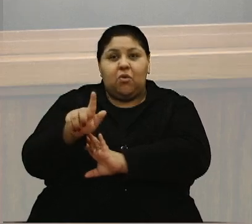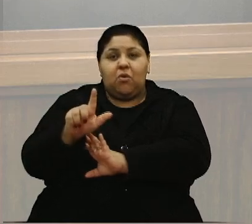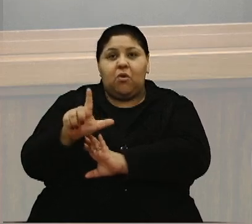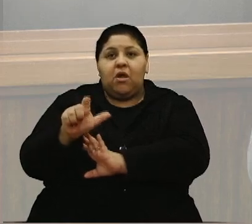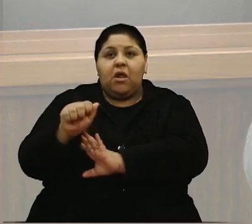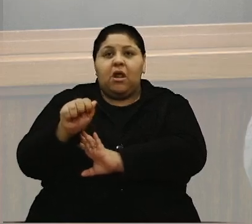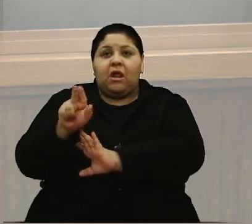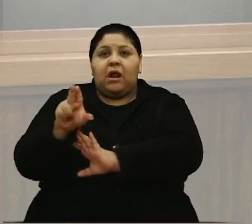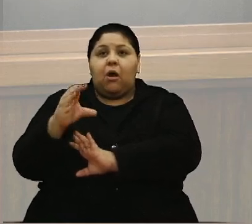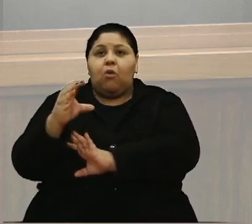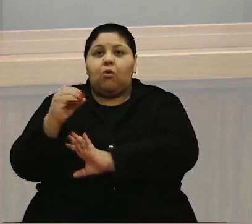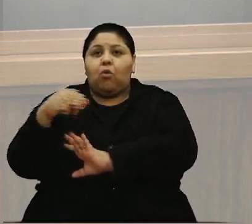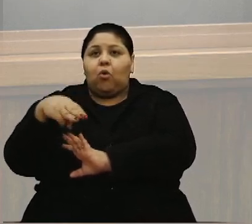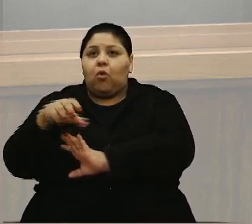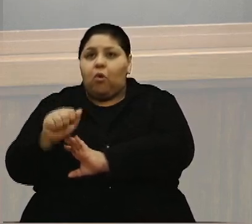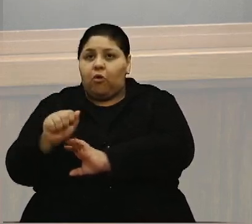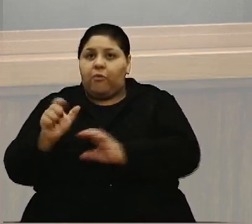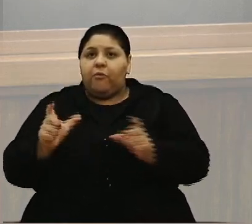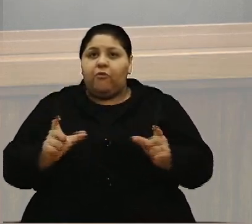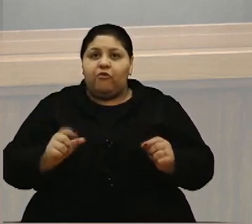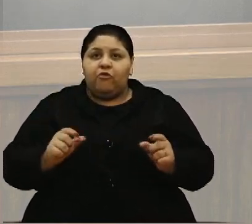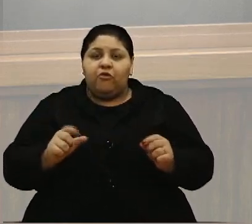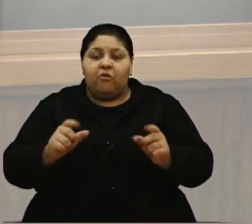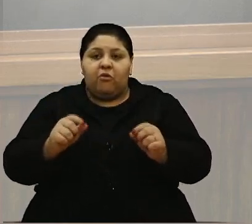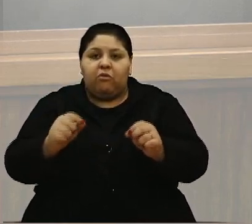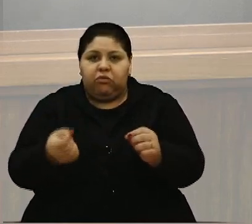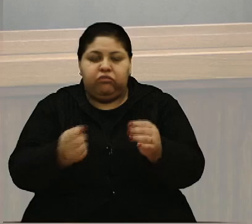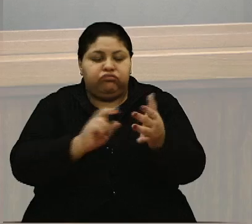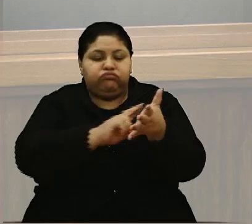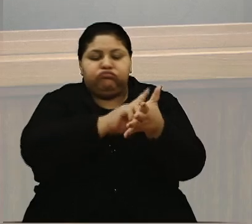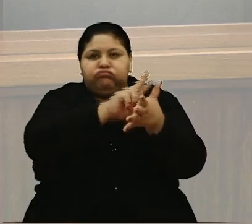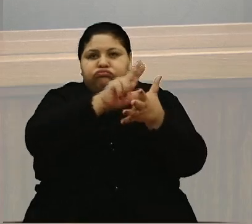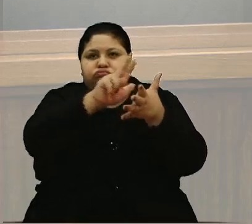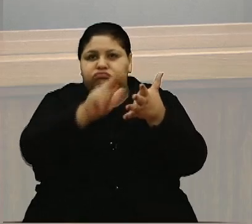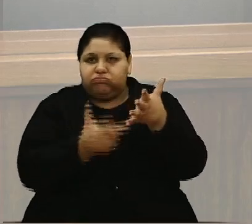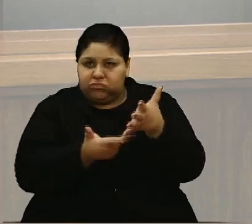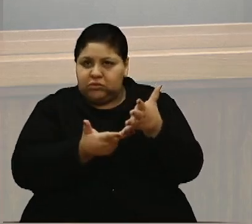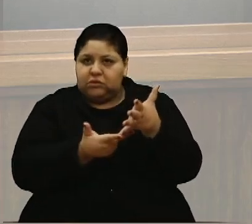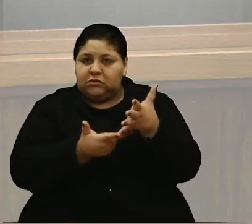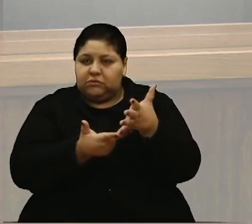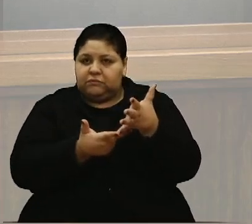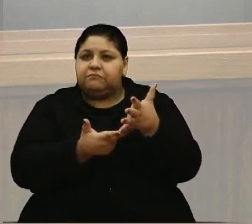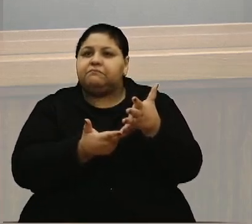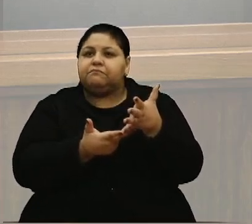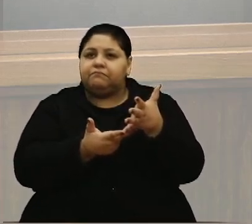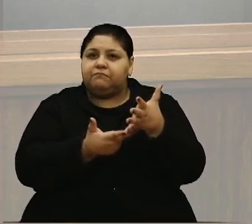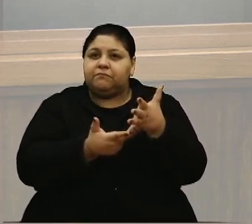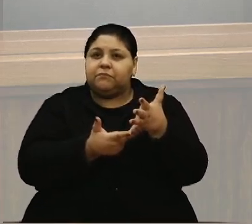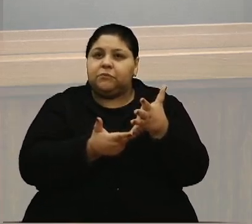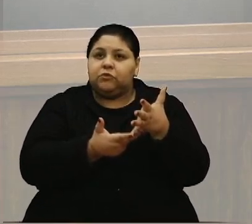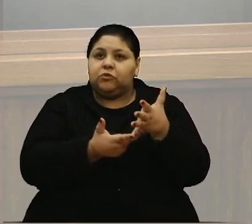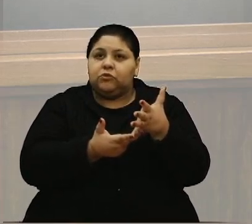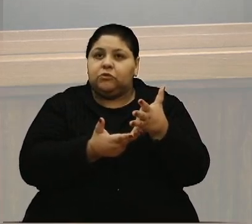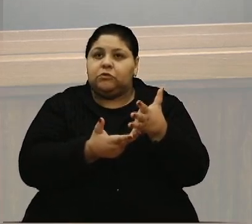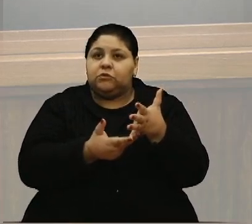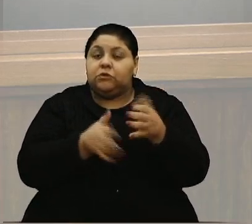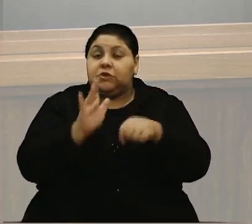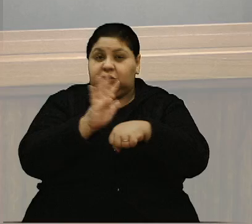câncer, da esclerose múltipla, entre muitas outras doenças.